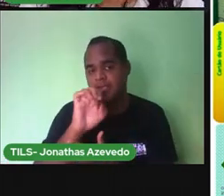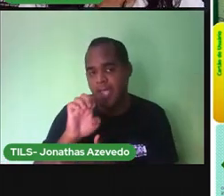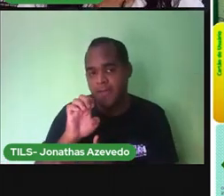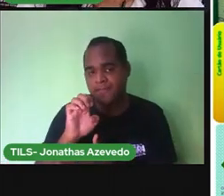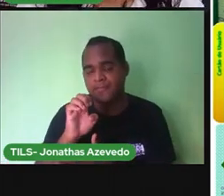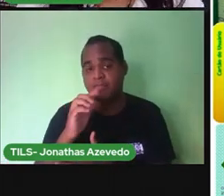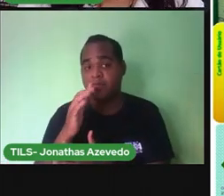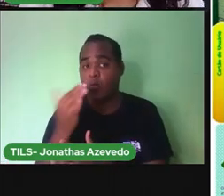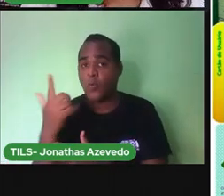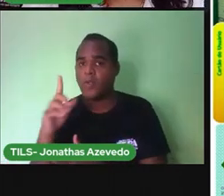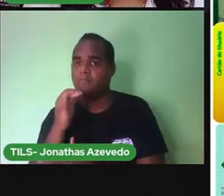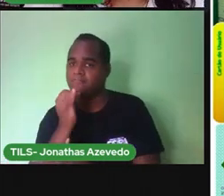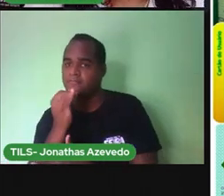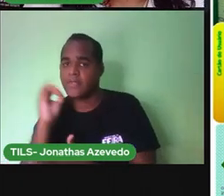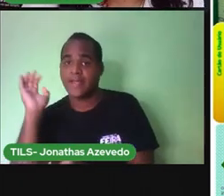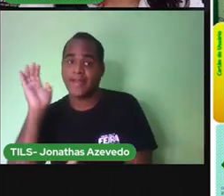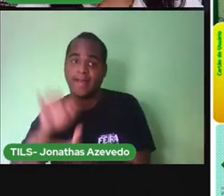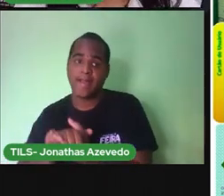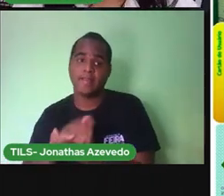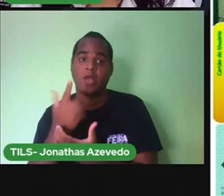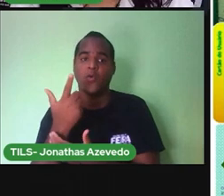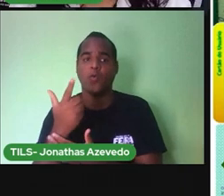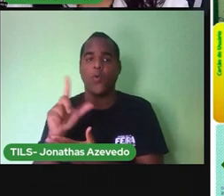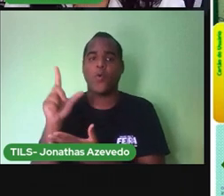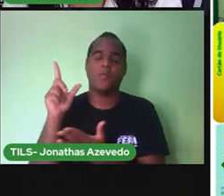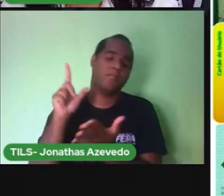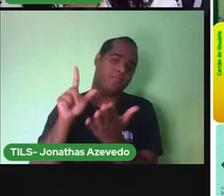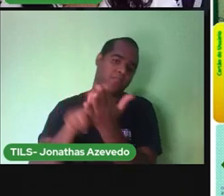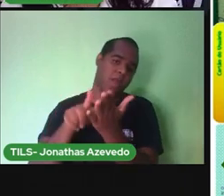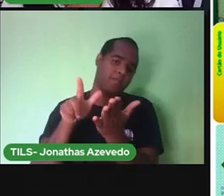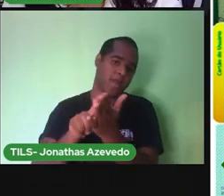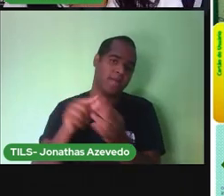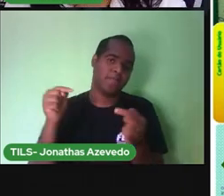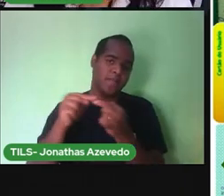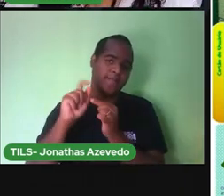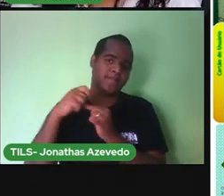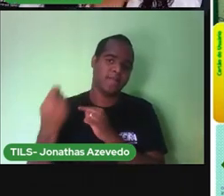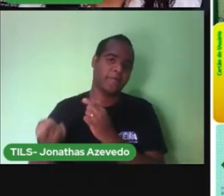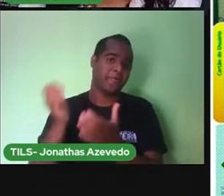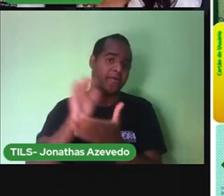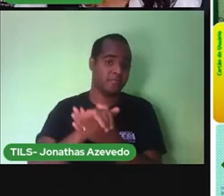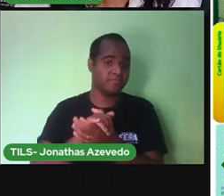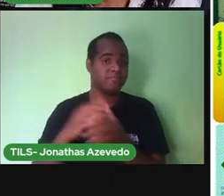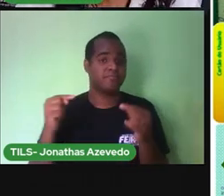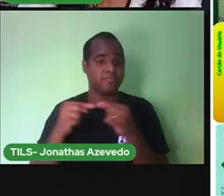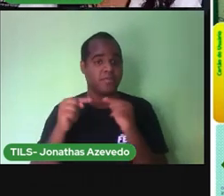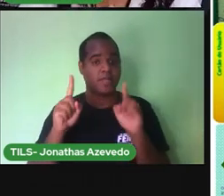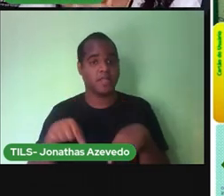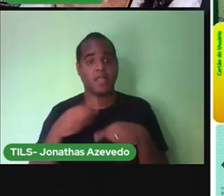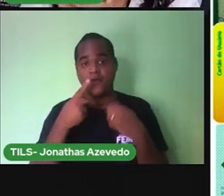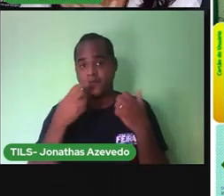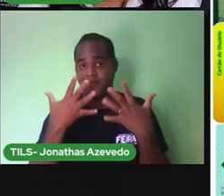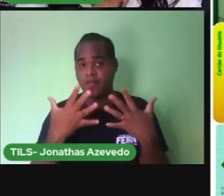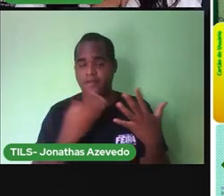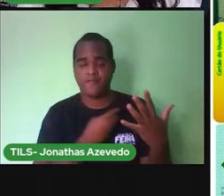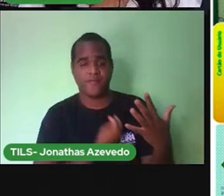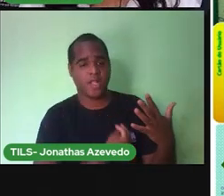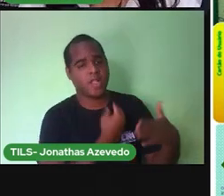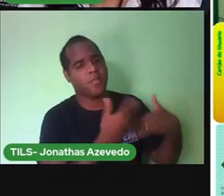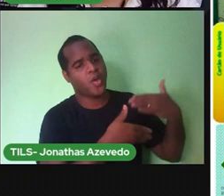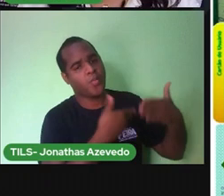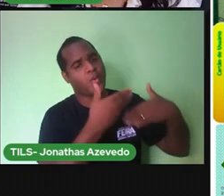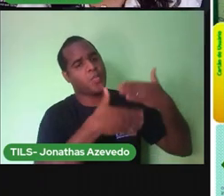a gente casa, a gente passa a ter a certidão de casamento. Ou seja, a nossa vida toda